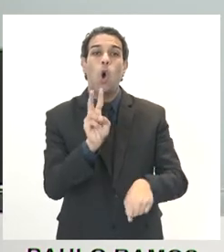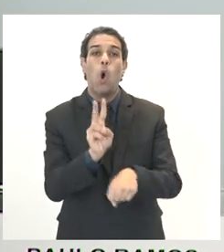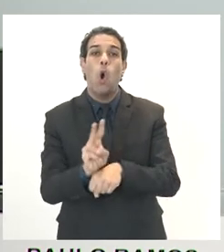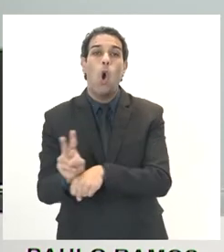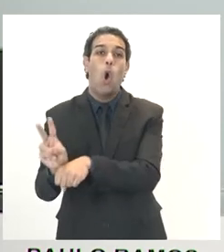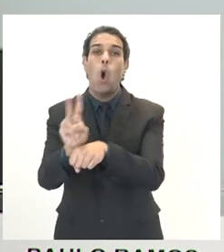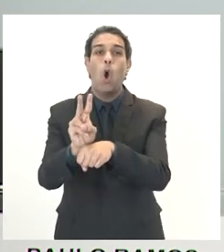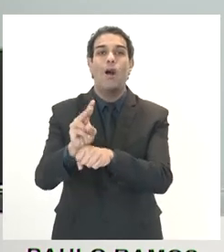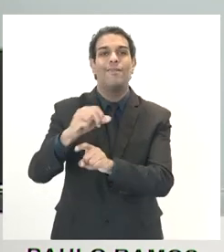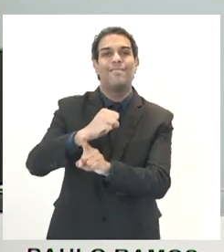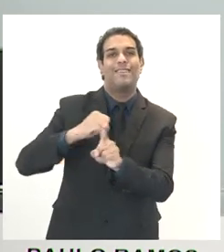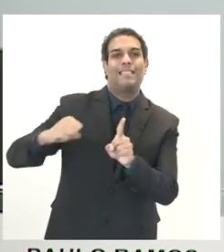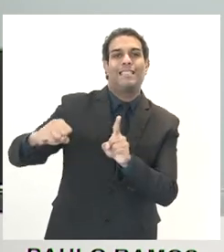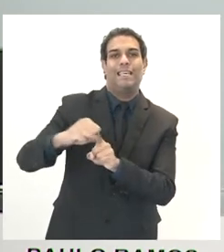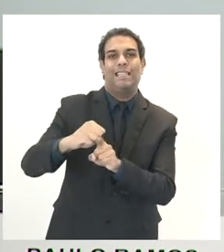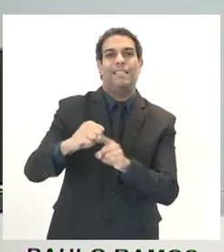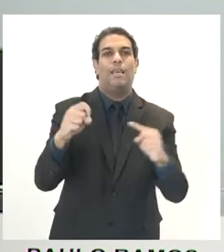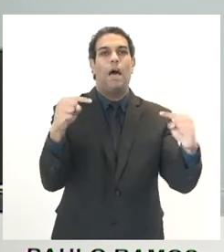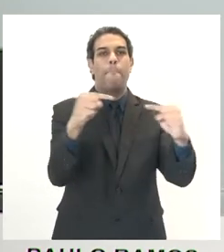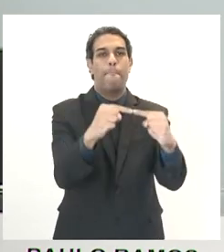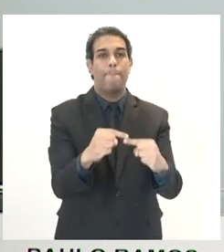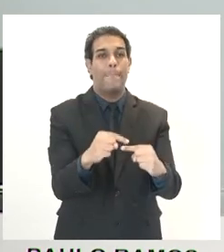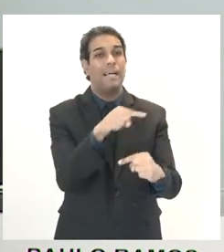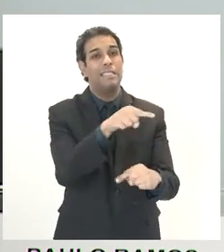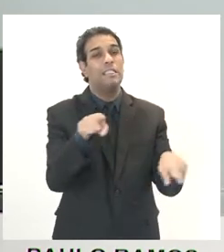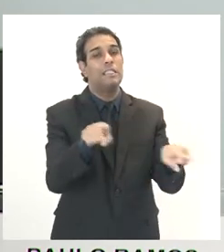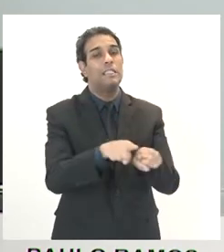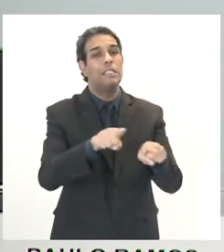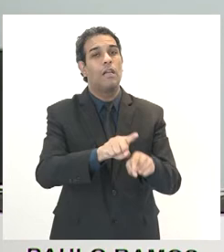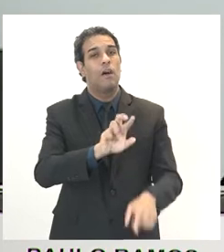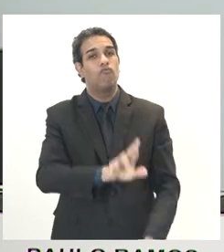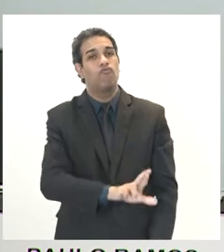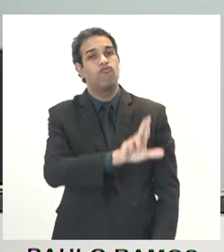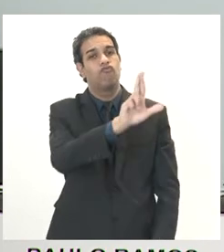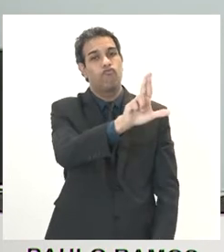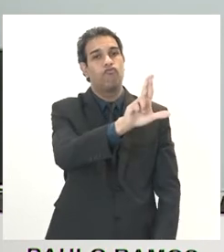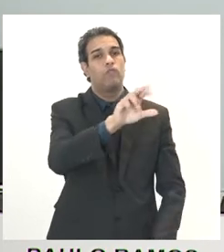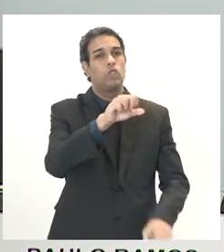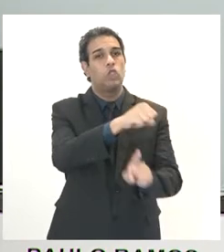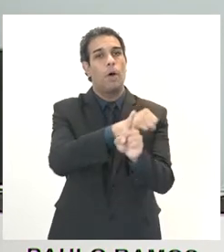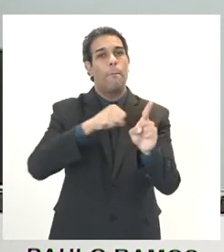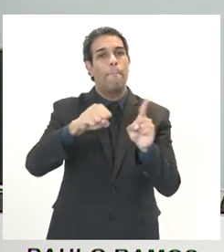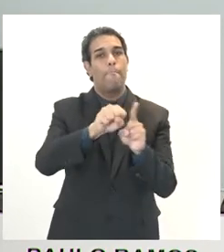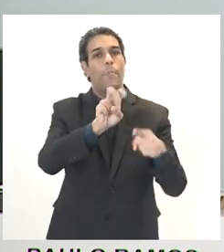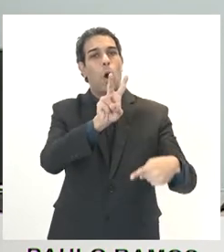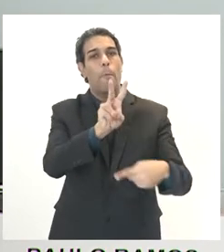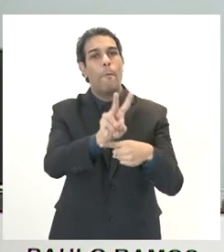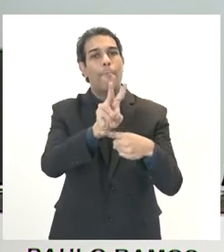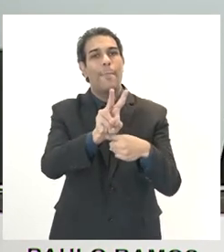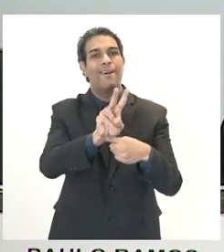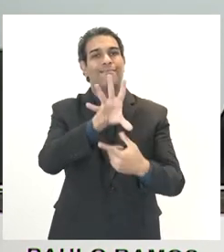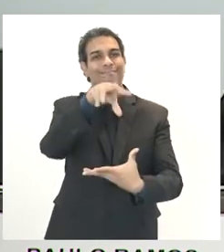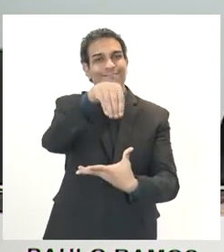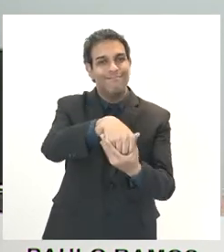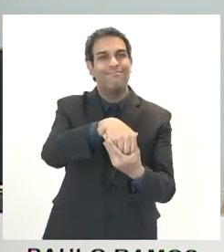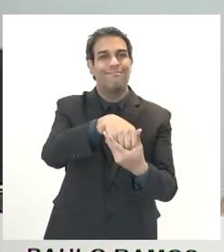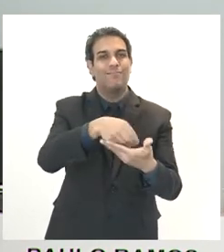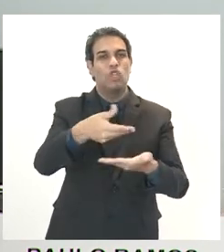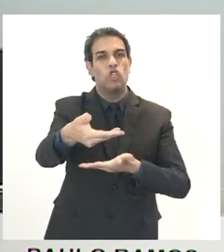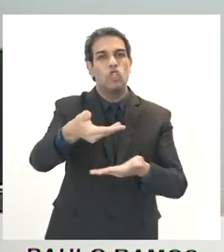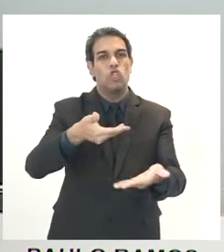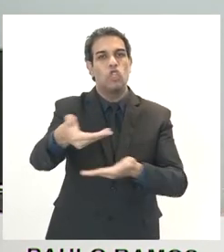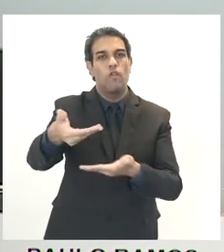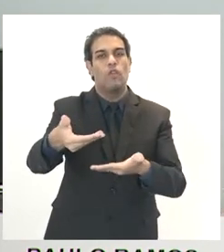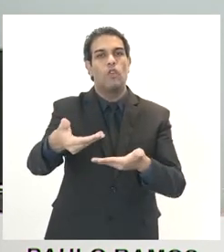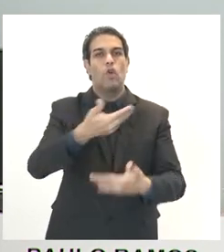sociedade. Ele está ali como um representante da sociedade no serviço público. E é o concurso